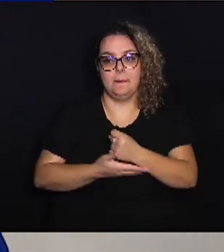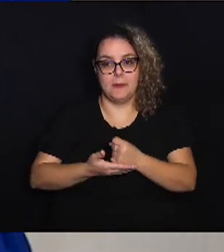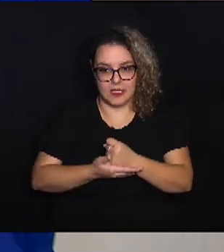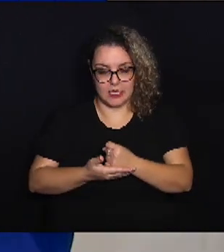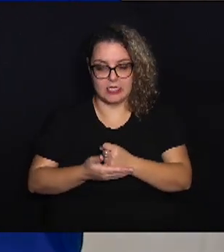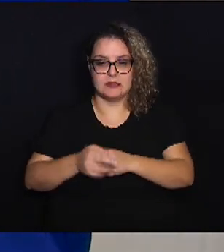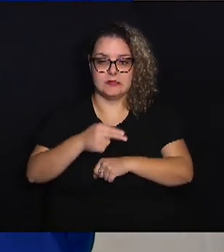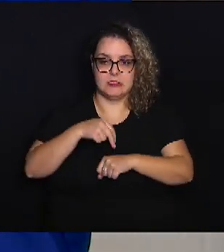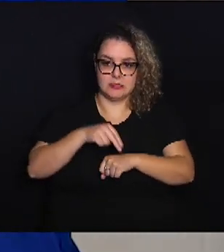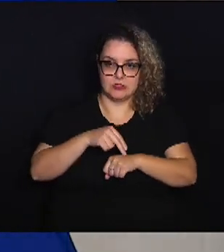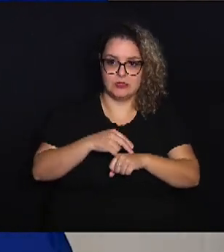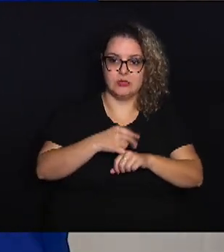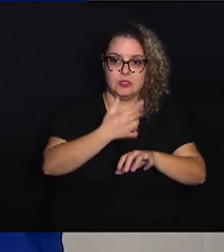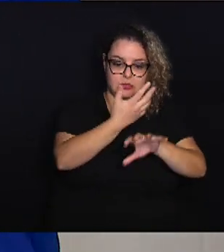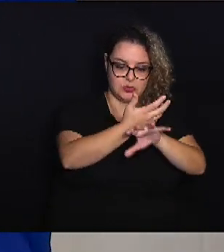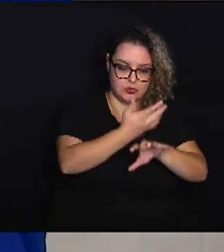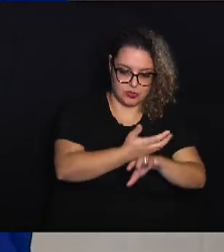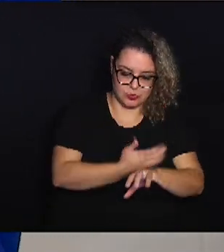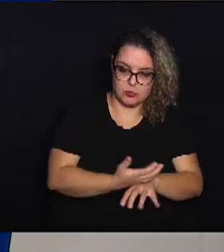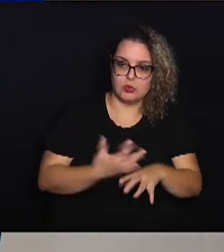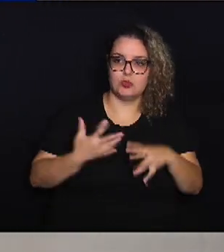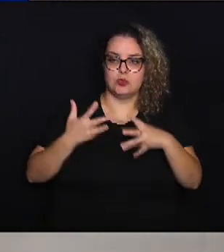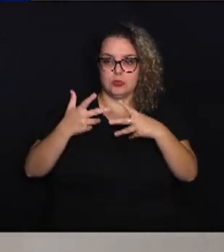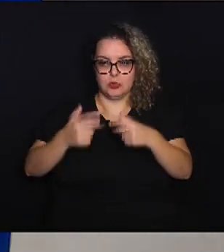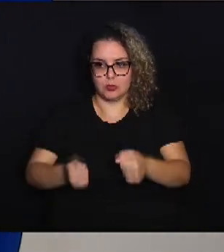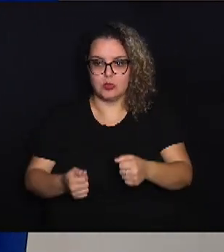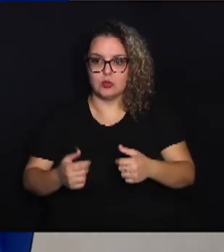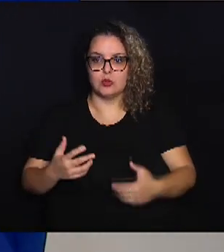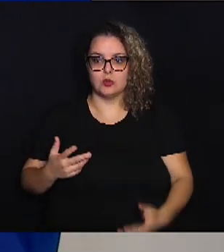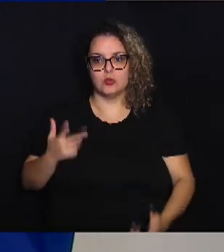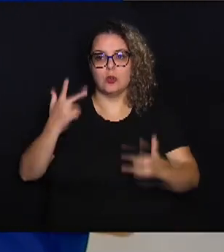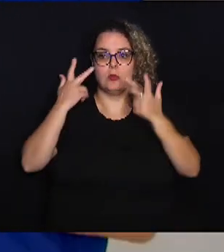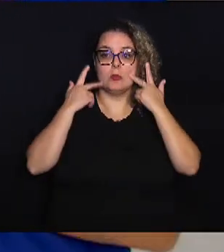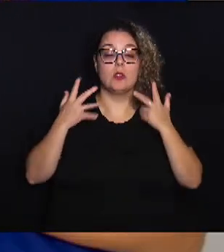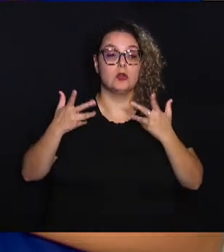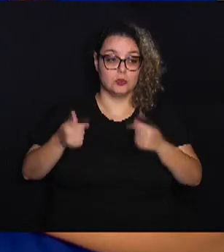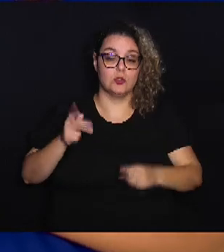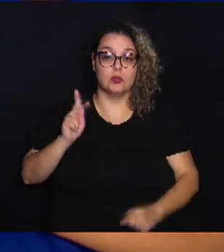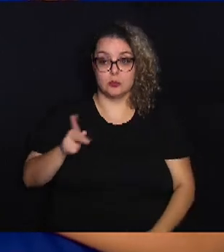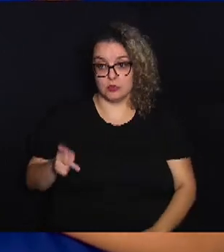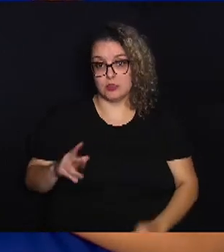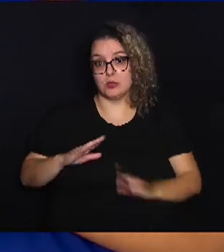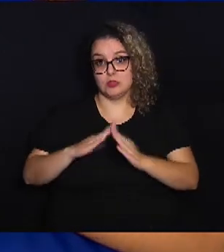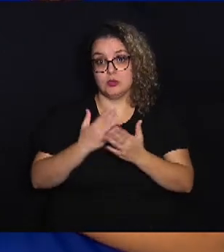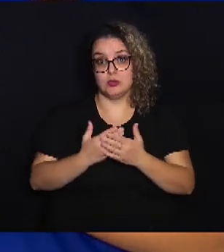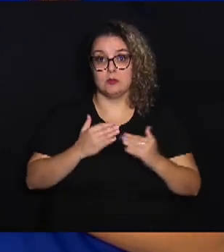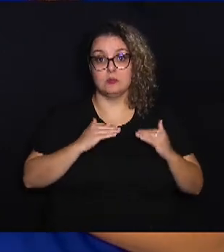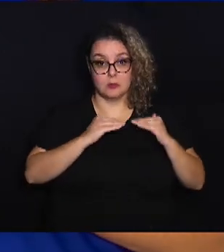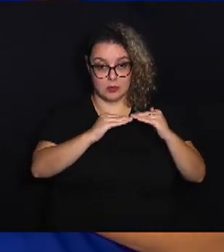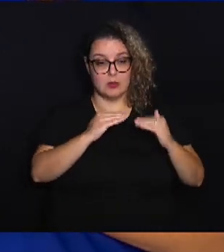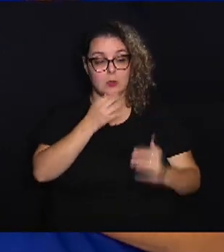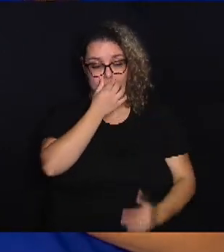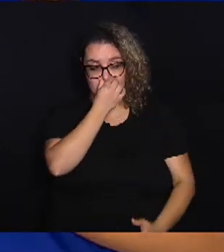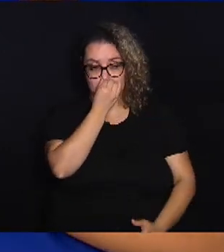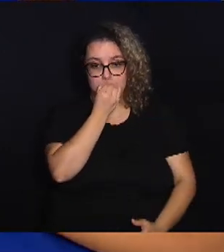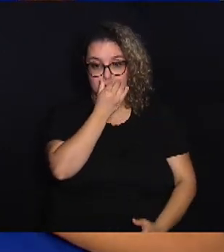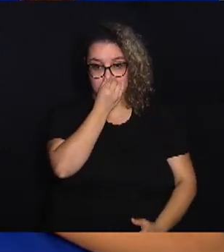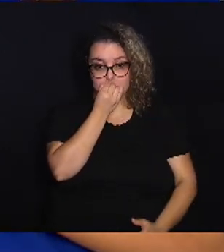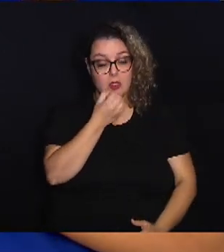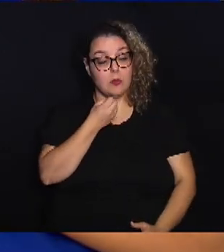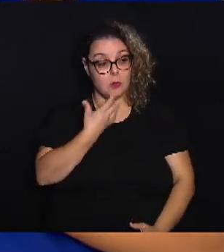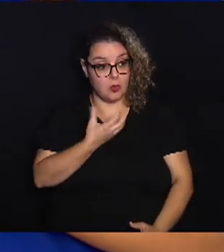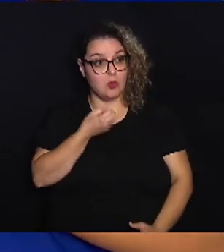Curricular Comum, que todos os professores, que toda a escola precisa seguir. Boa, boa. Como está o